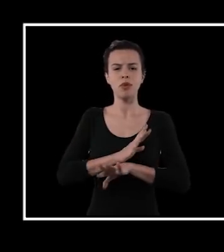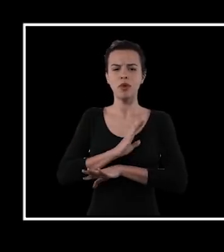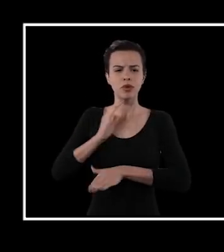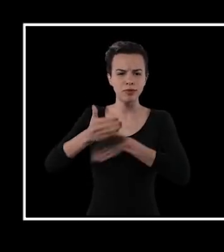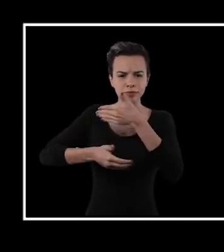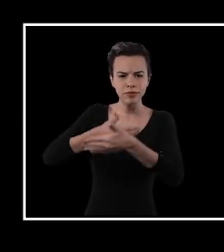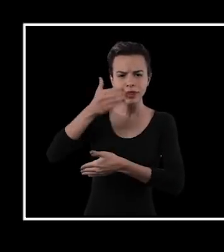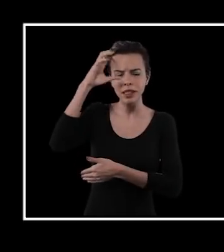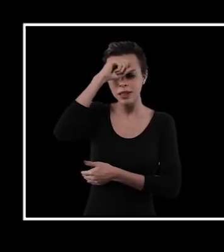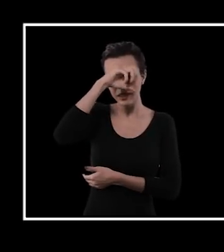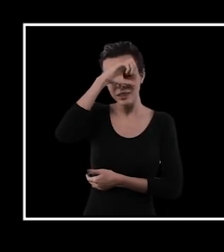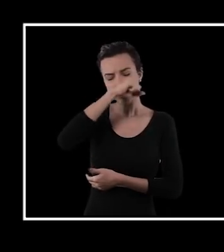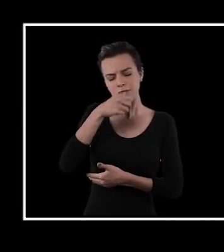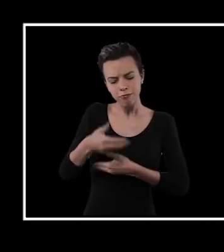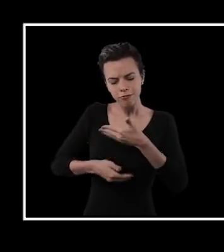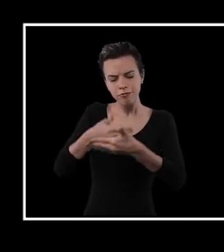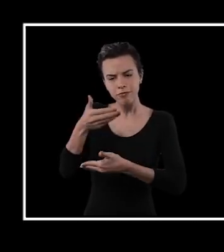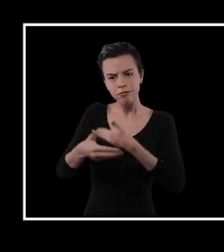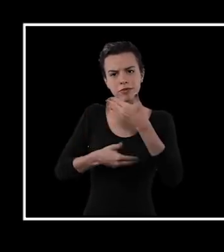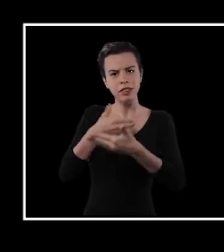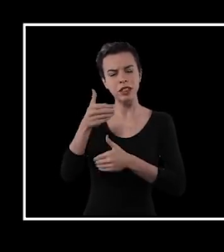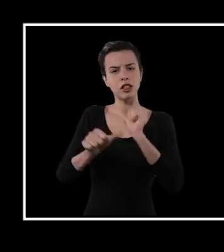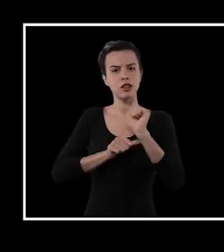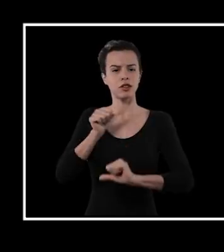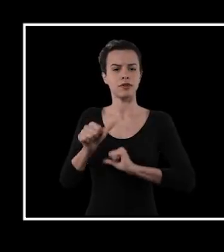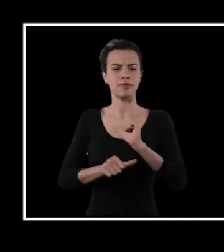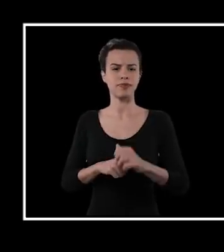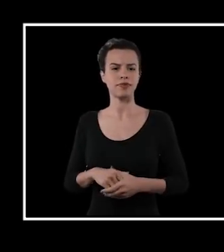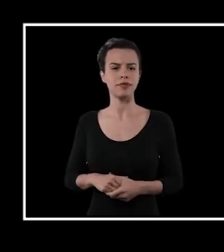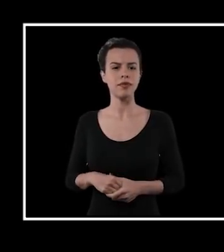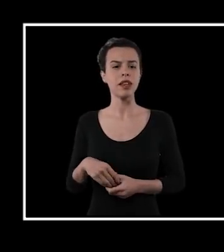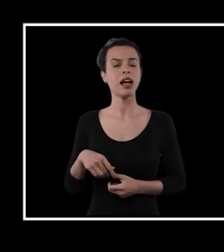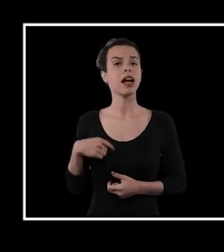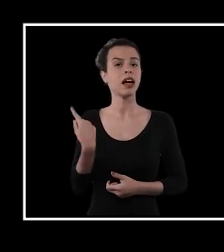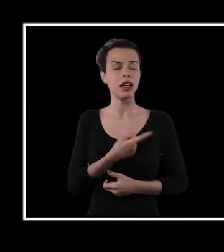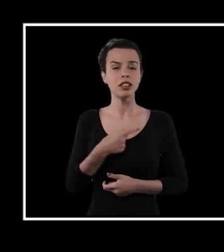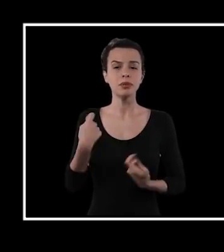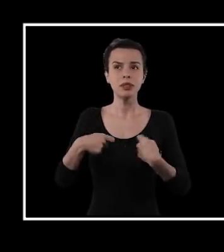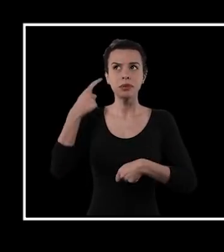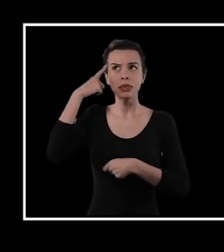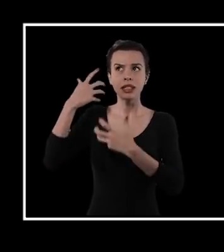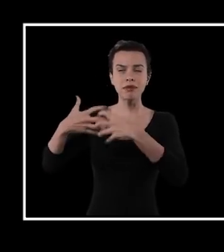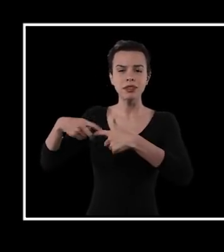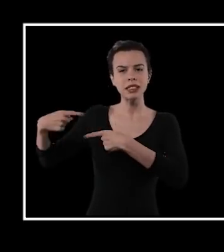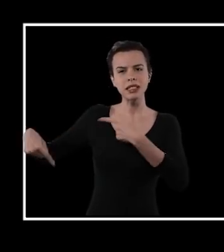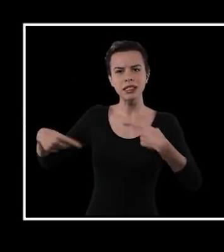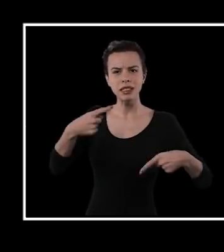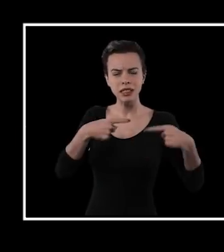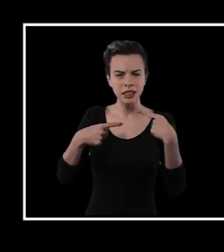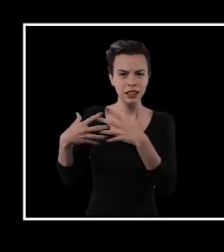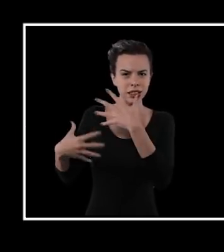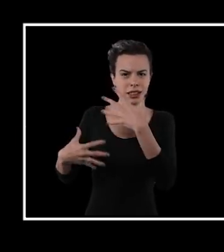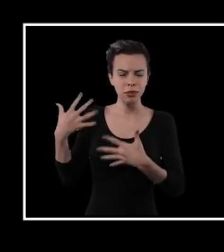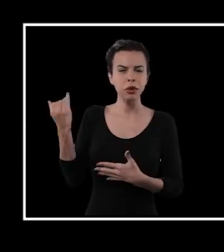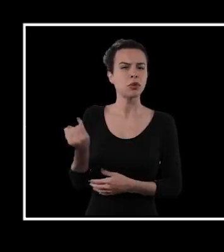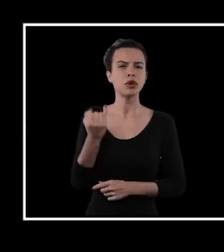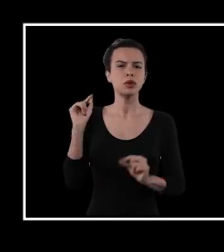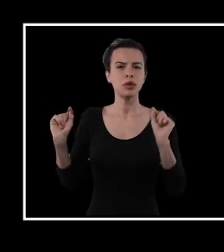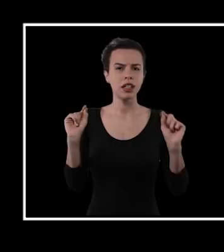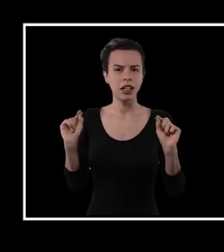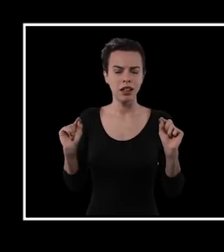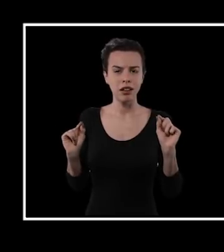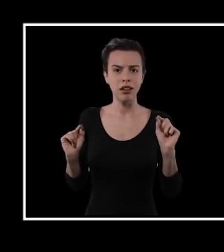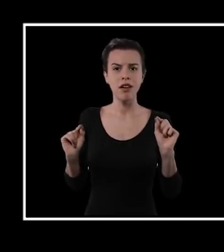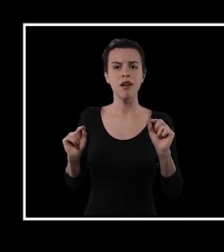ser humano não é uma coisa completa. O ser humano está em constante formação e transformação. Então, a precisa criar decisão política. O é mais importante?